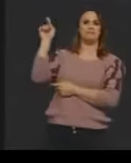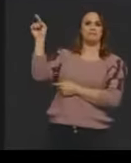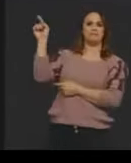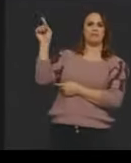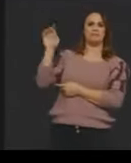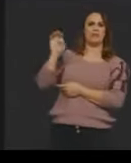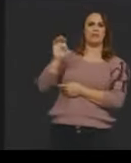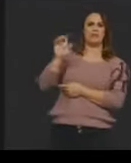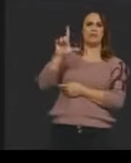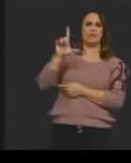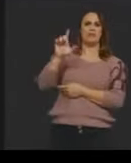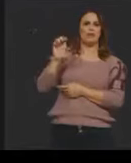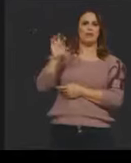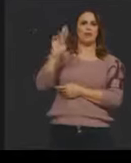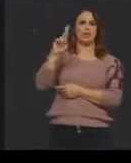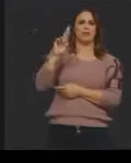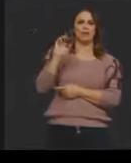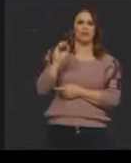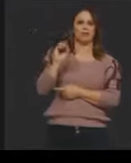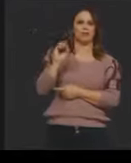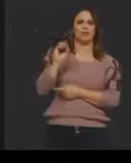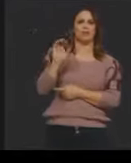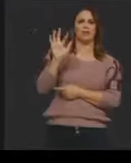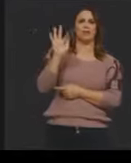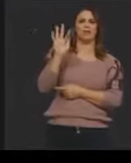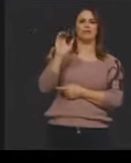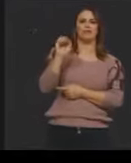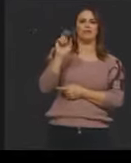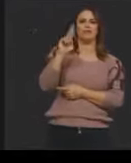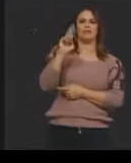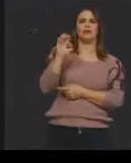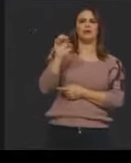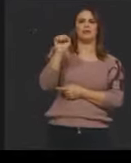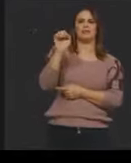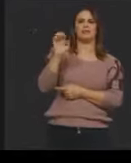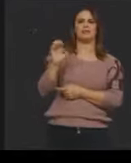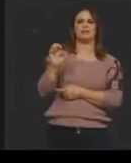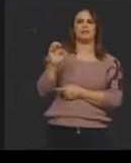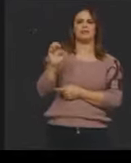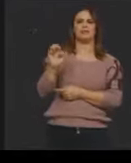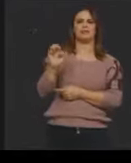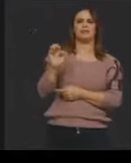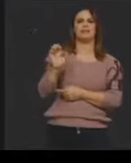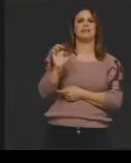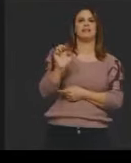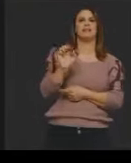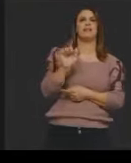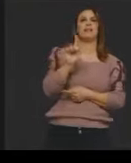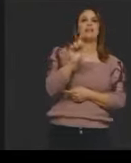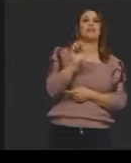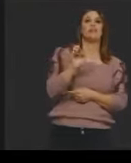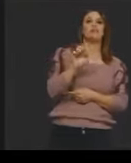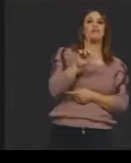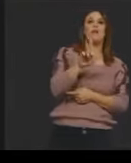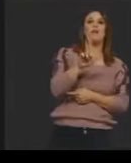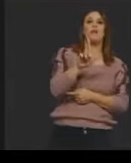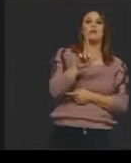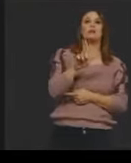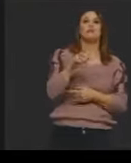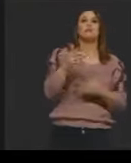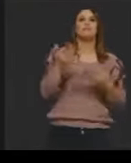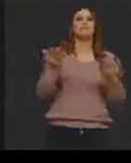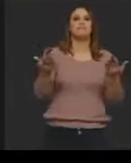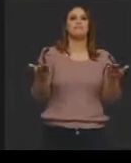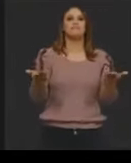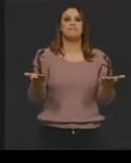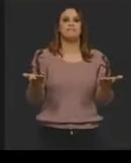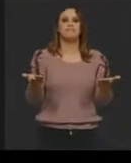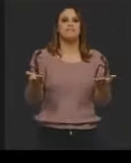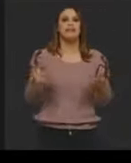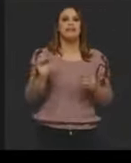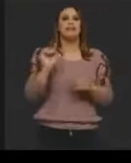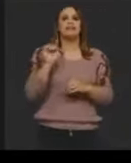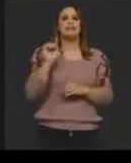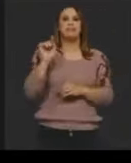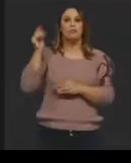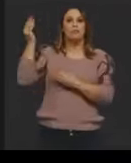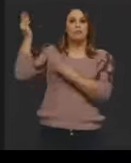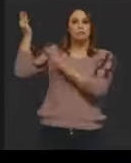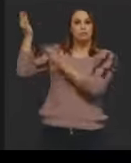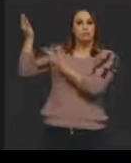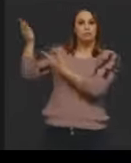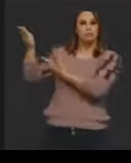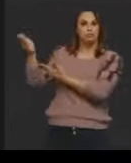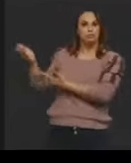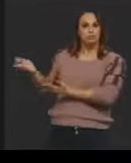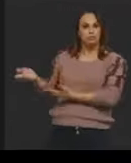depois que eu tenho o produto final, seja através de uma enzima de restrição, ou seja através da técnica pela amplificação